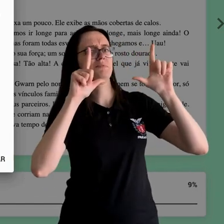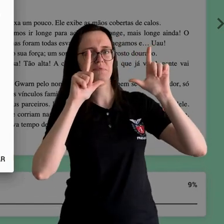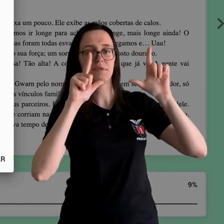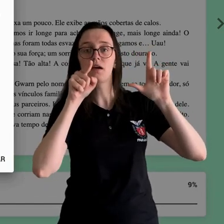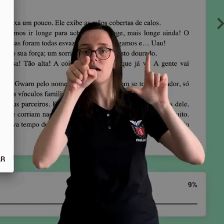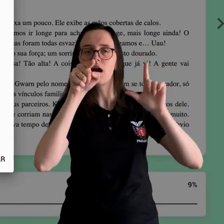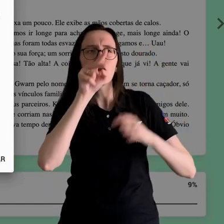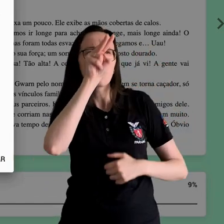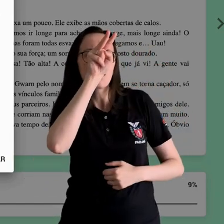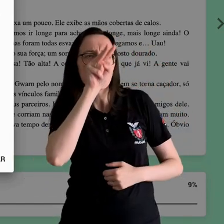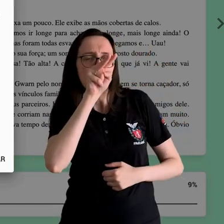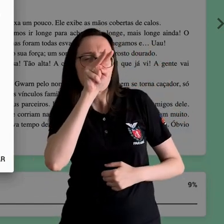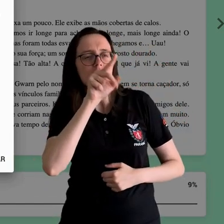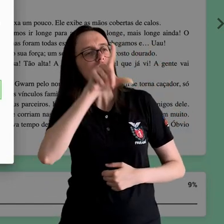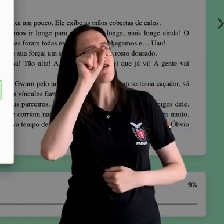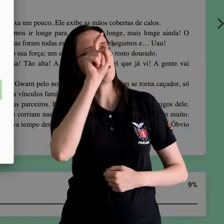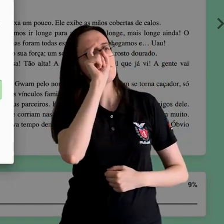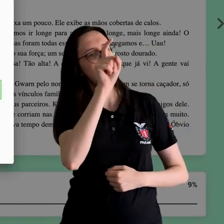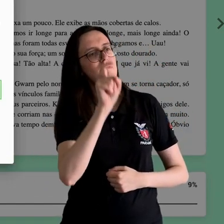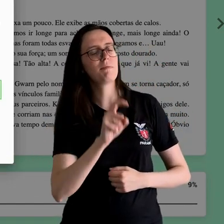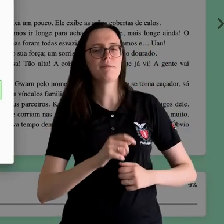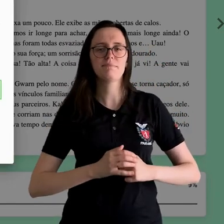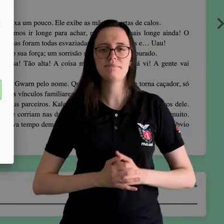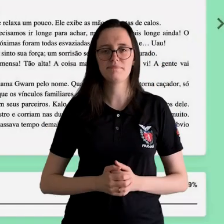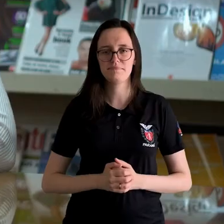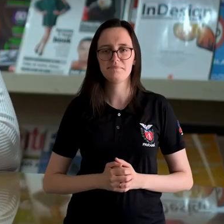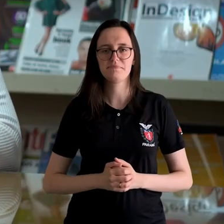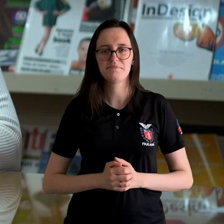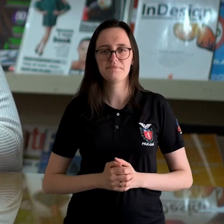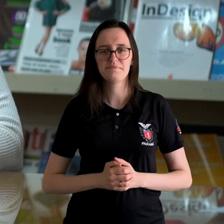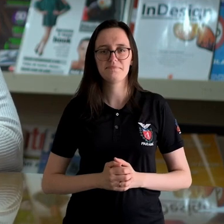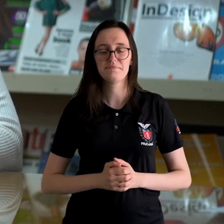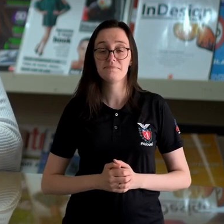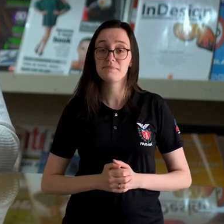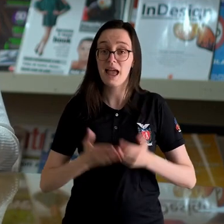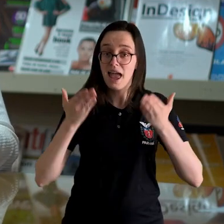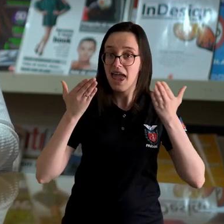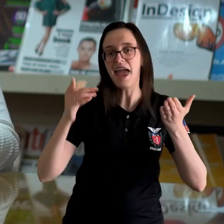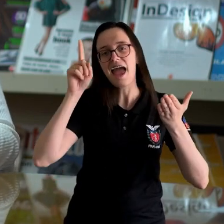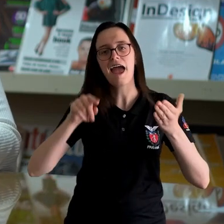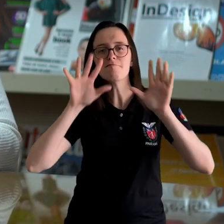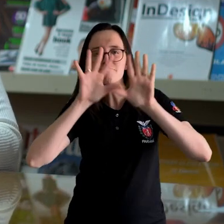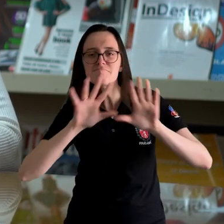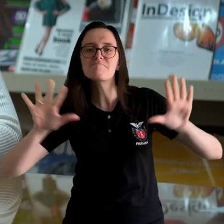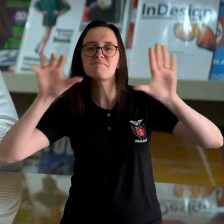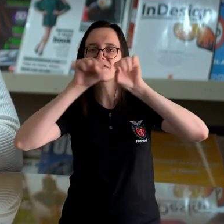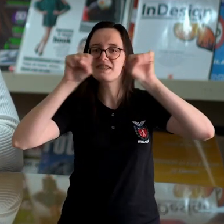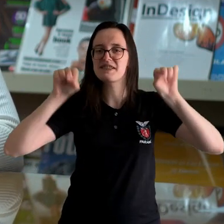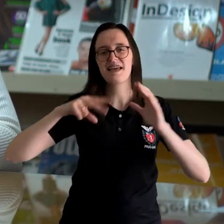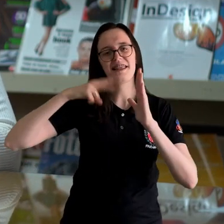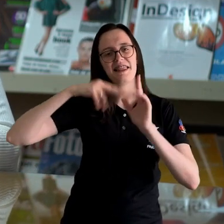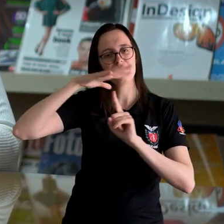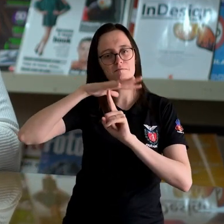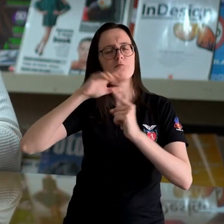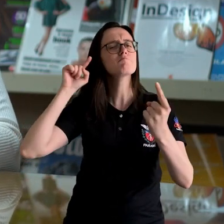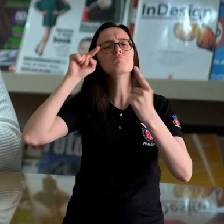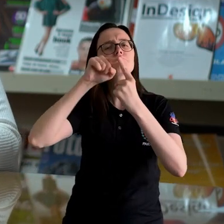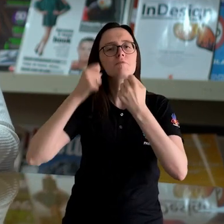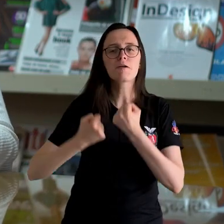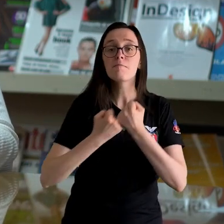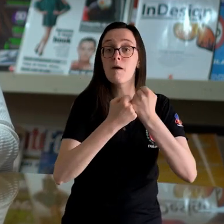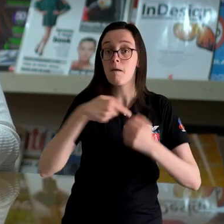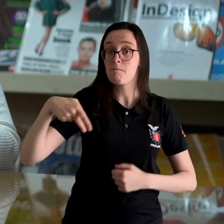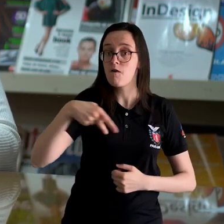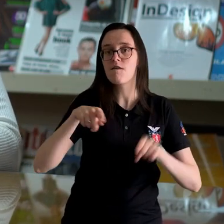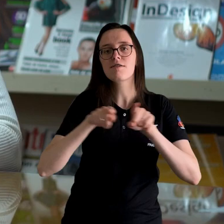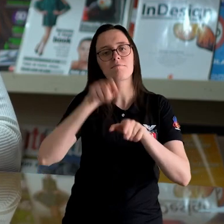Leia a questão e escolha a alternativa. Esse é o ambiente do Leia Paraná, que visa apoiar